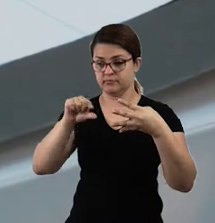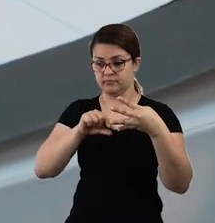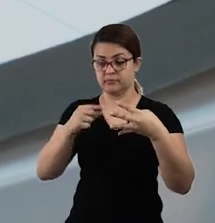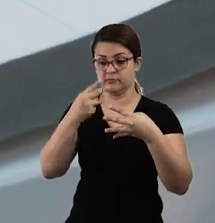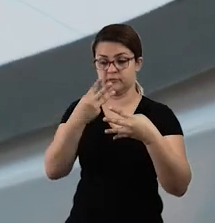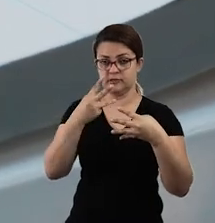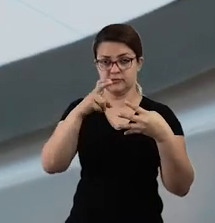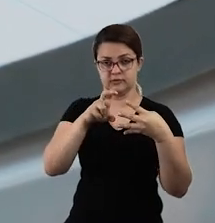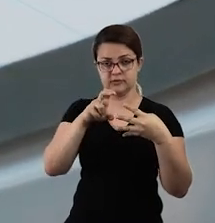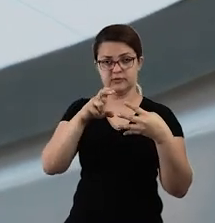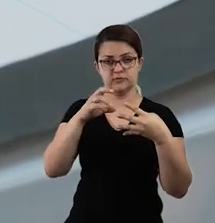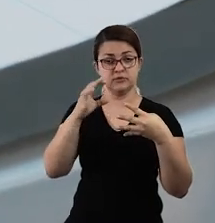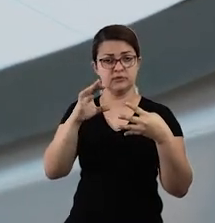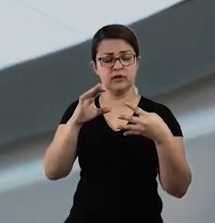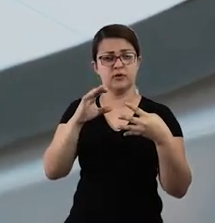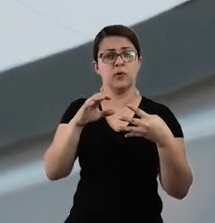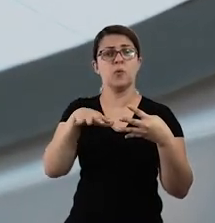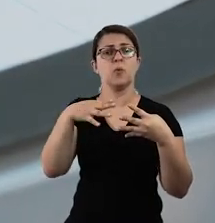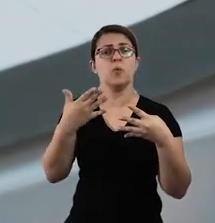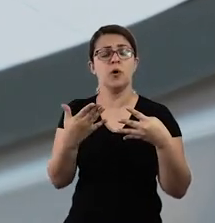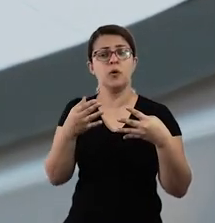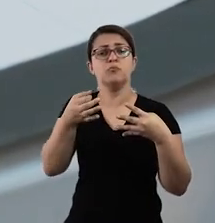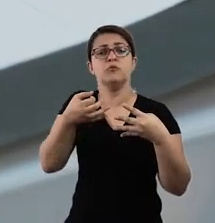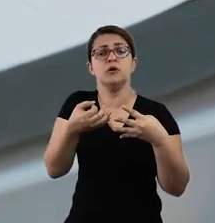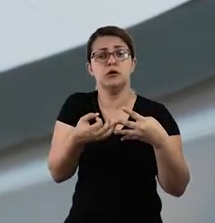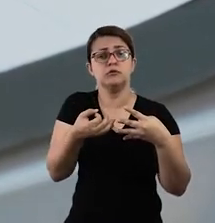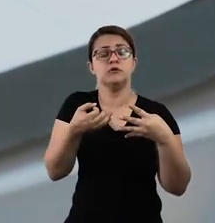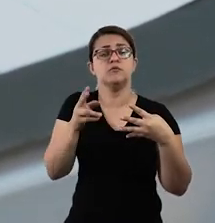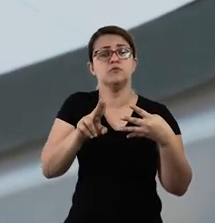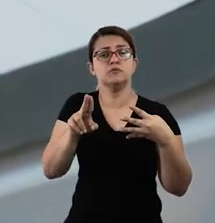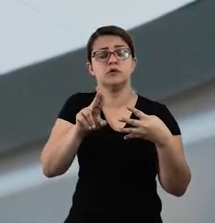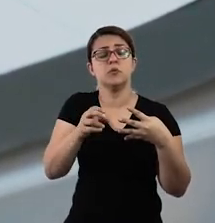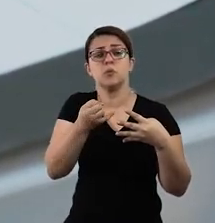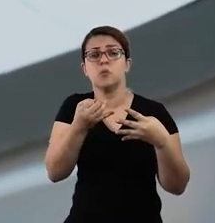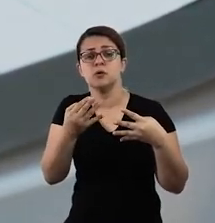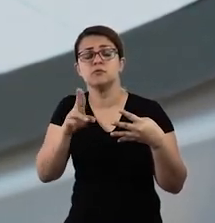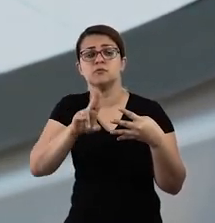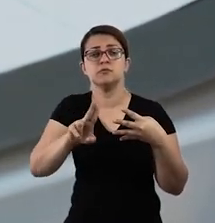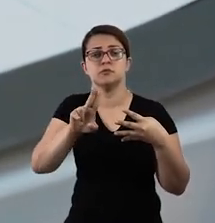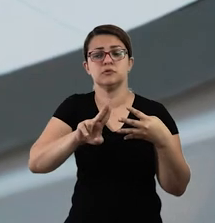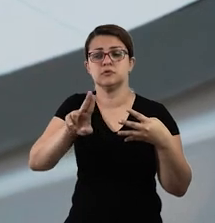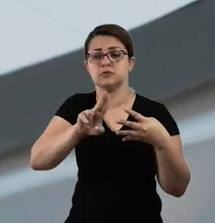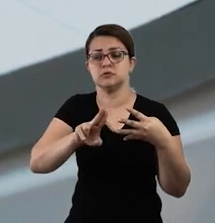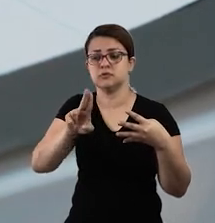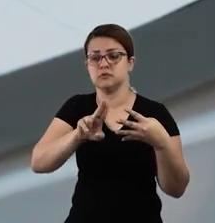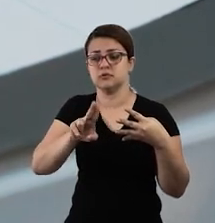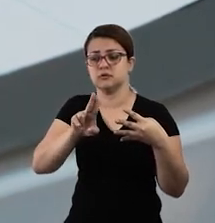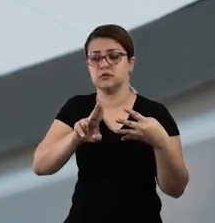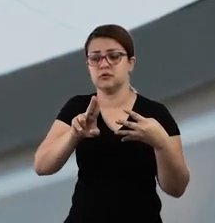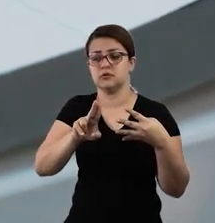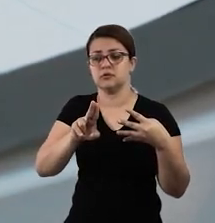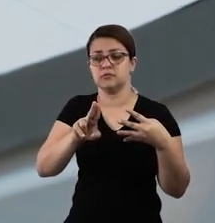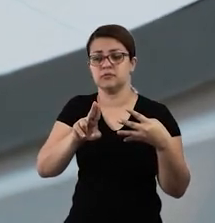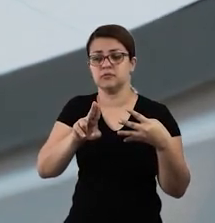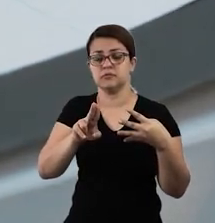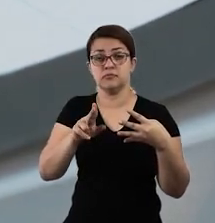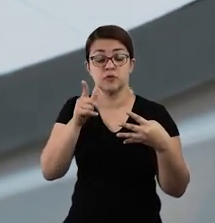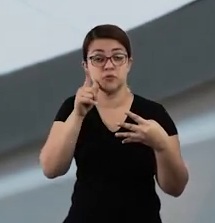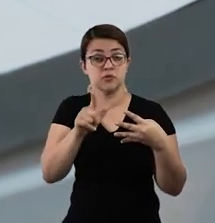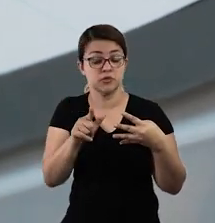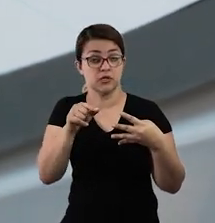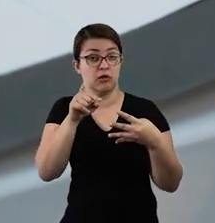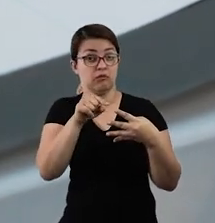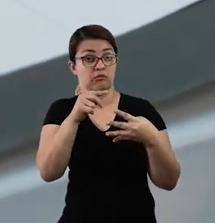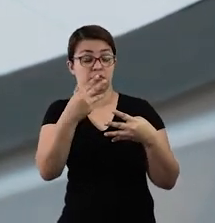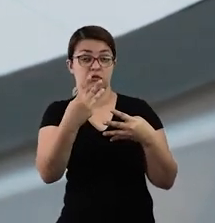35 centavos. Quais são as moedas, ou quantas moedas dessas aqui, né, eu irei utilizar para conseguir